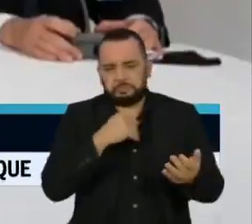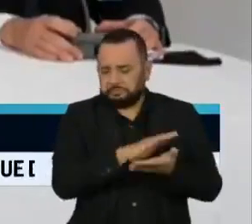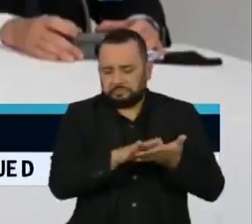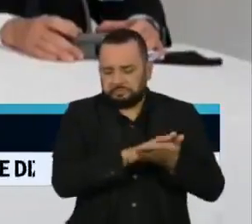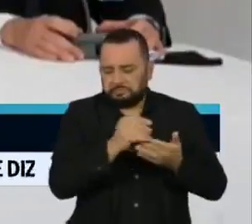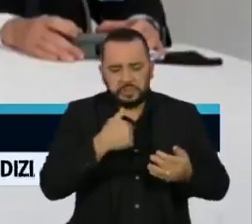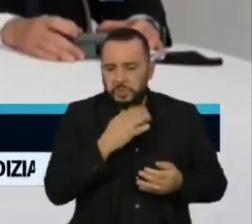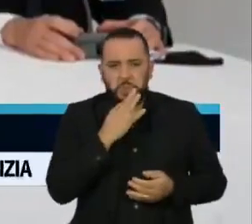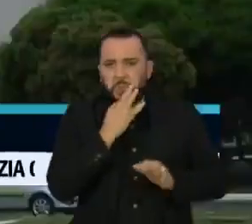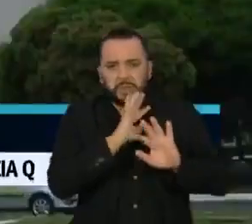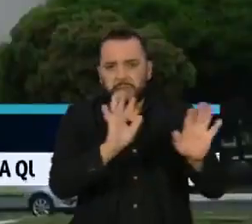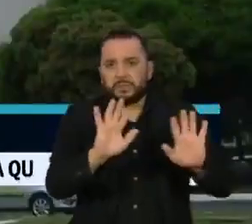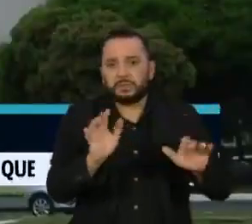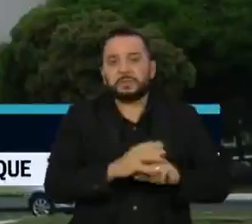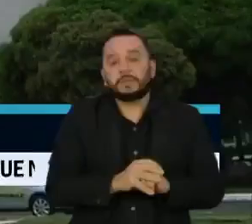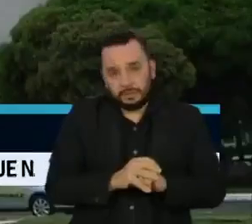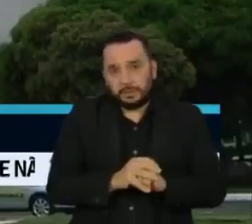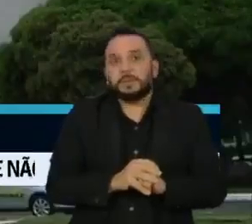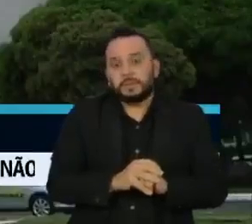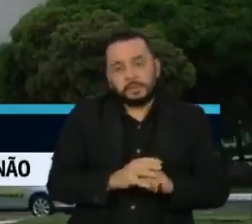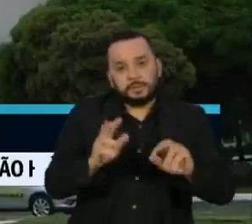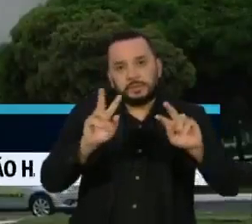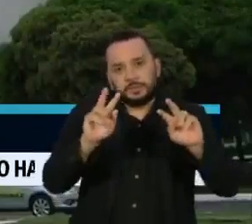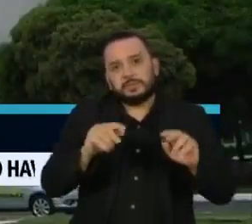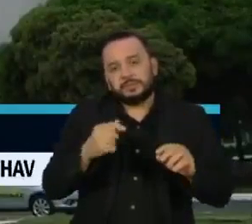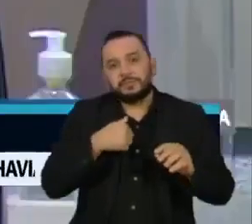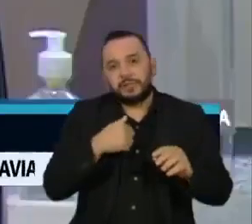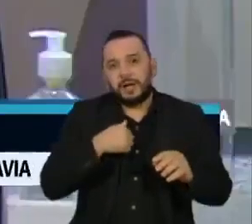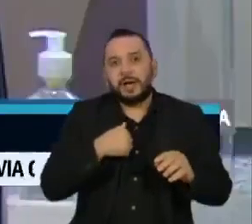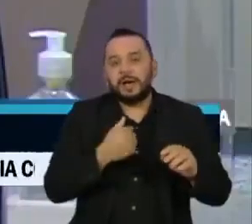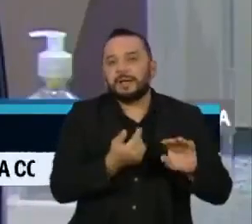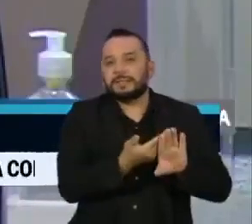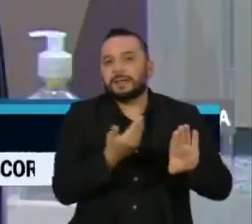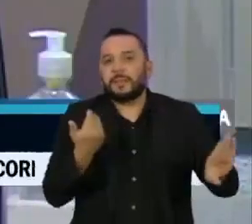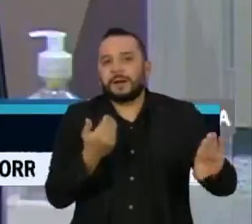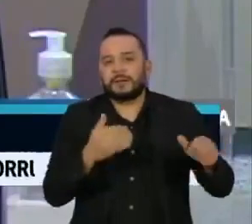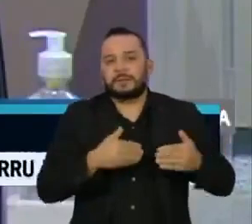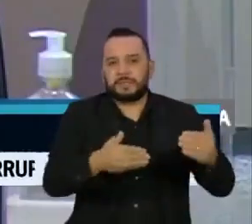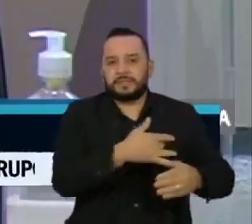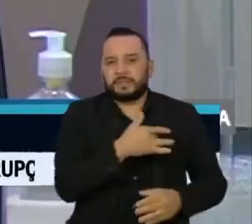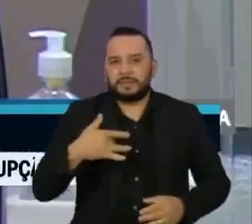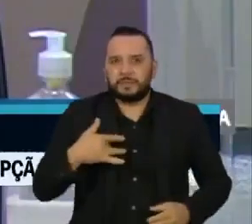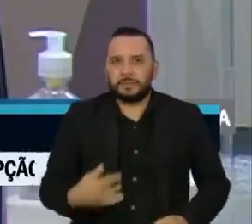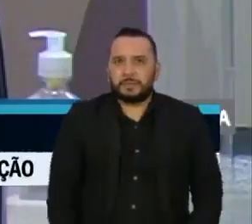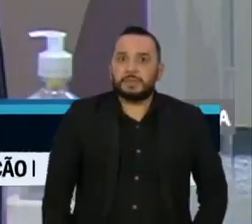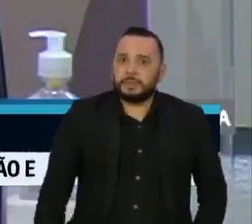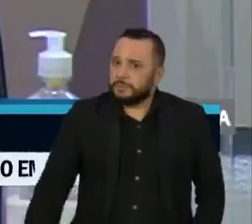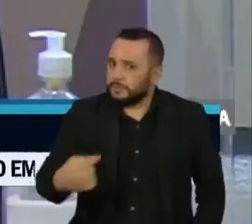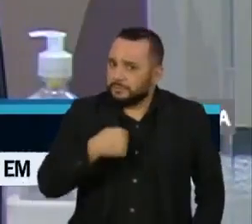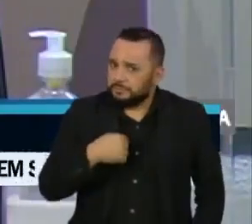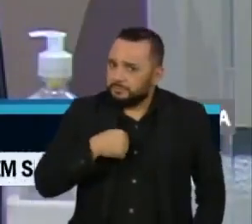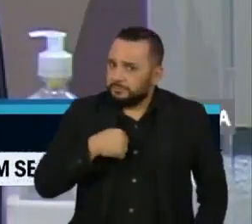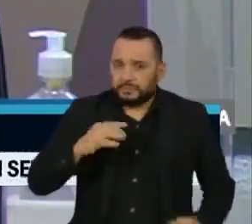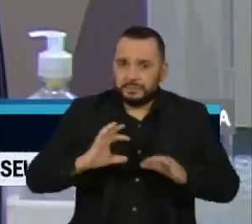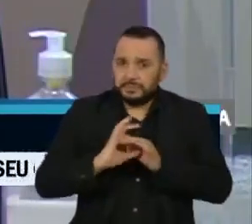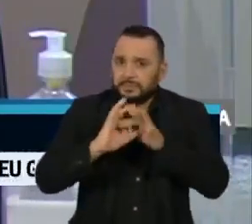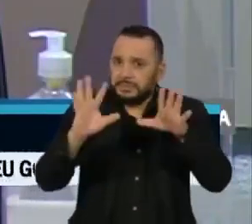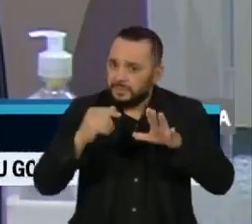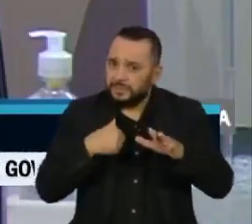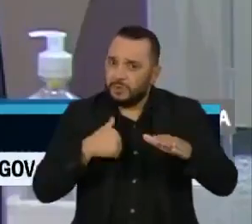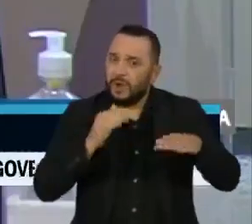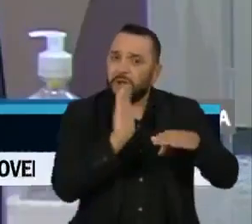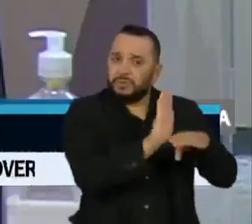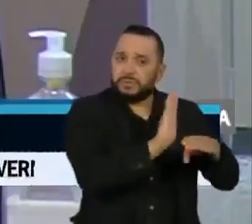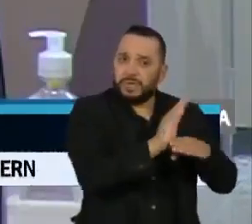enfrentamento à Covid-19, a despeito do Ministério da Saúde. A minha disposição de servir o país,